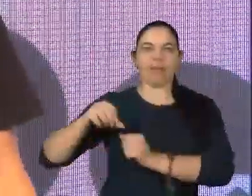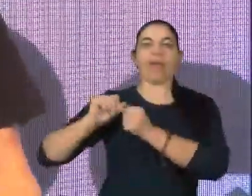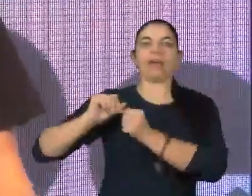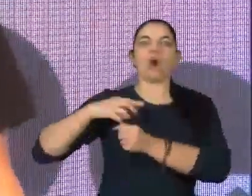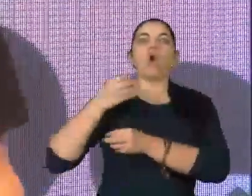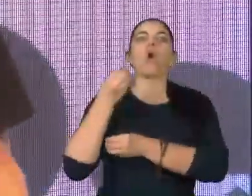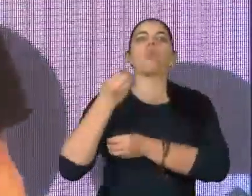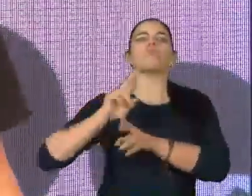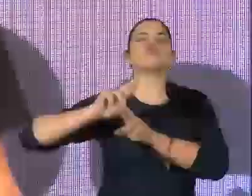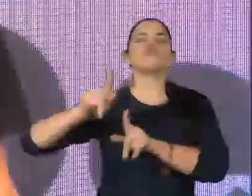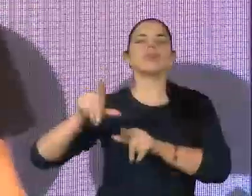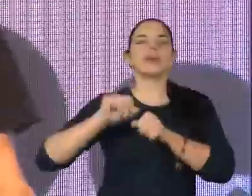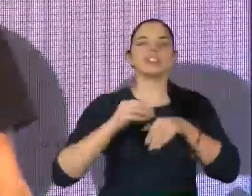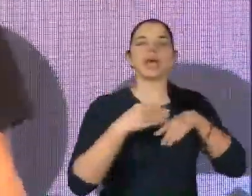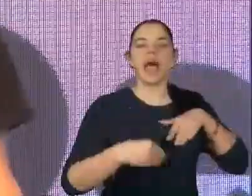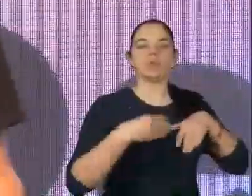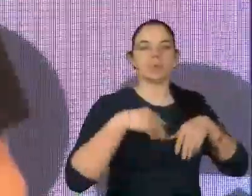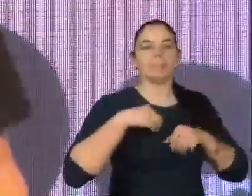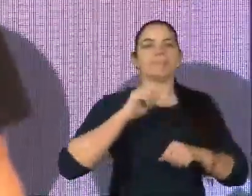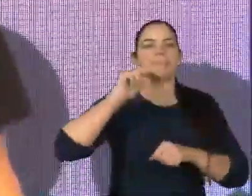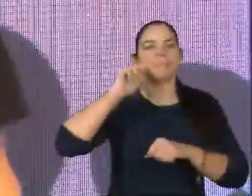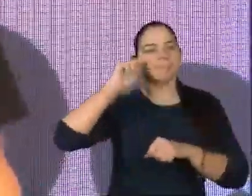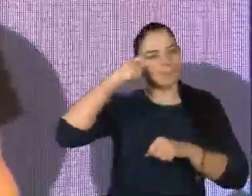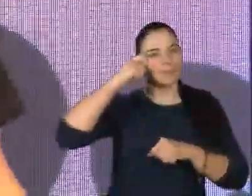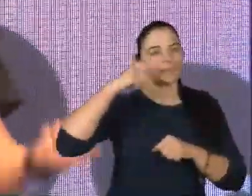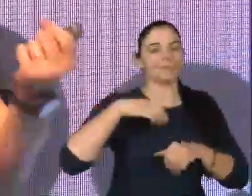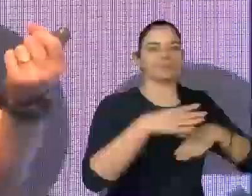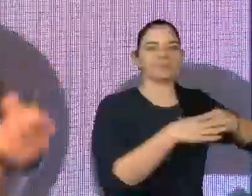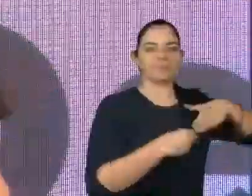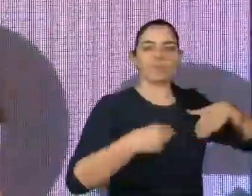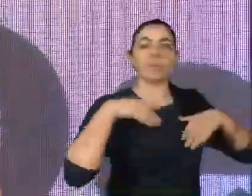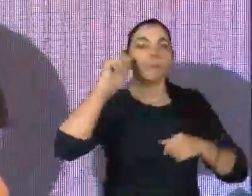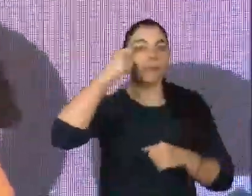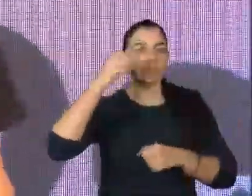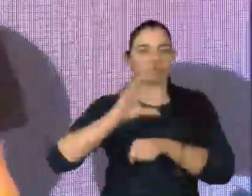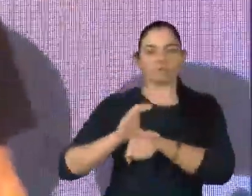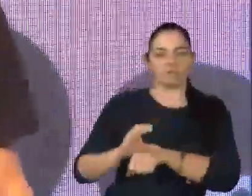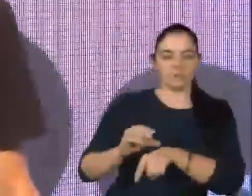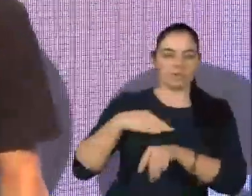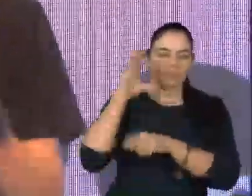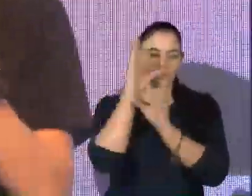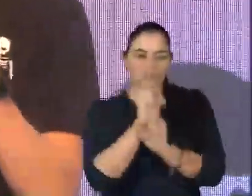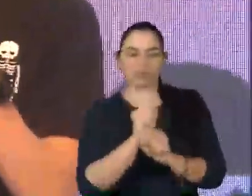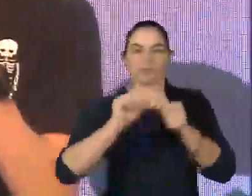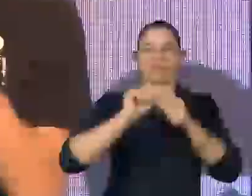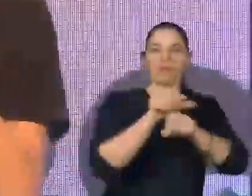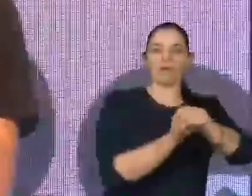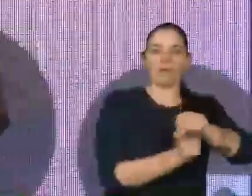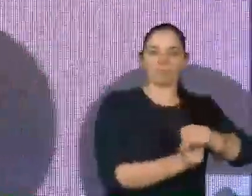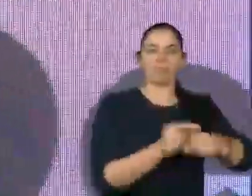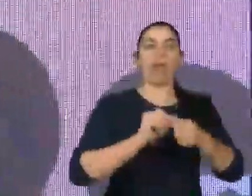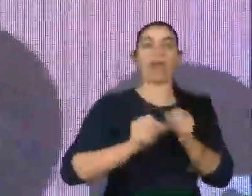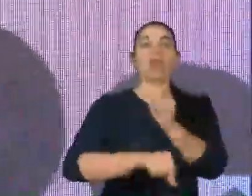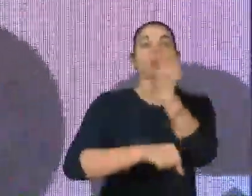uma calça preta e um tênis cinza escuro. Tem um relógio preto no pulso esquerdo e duas